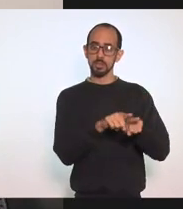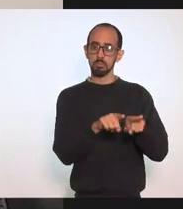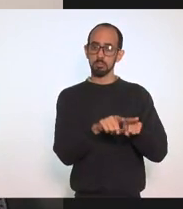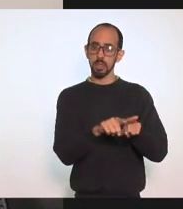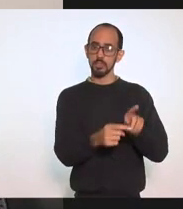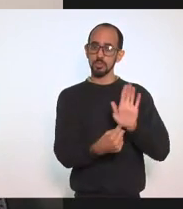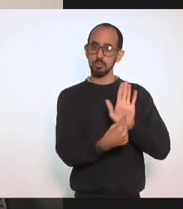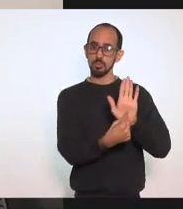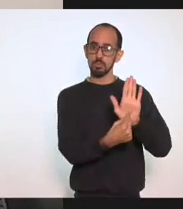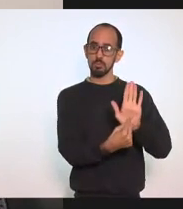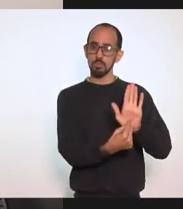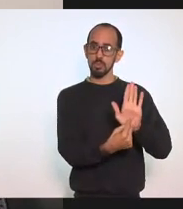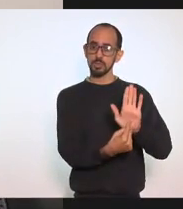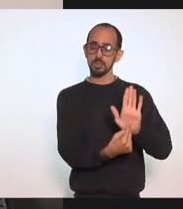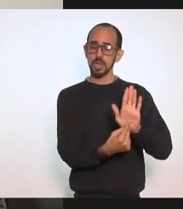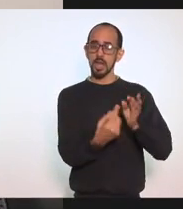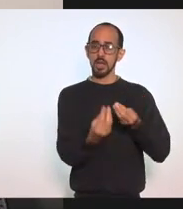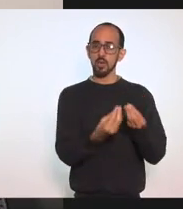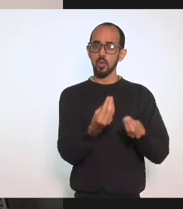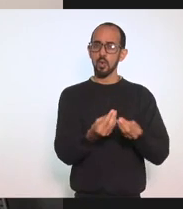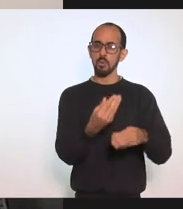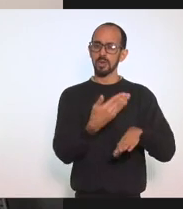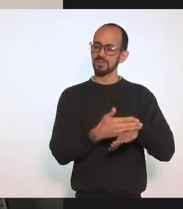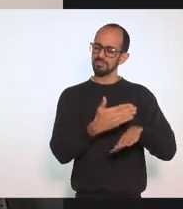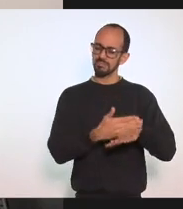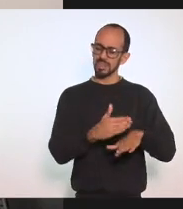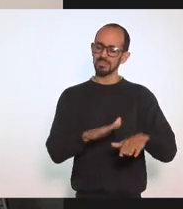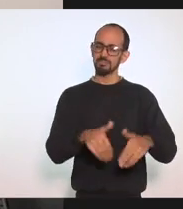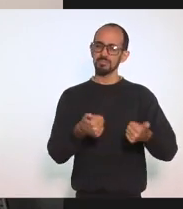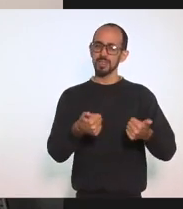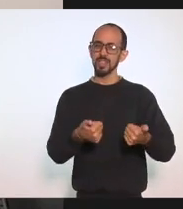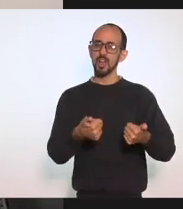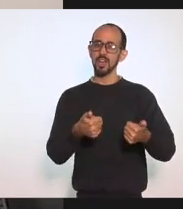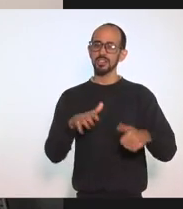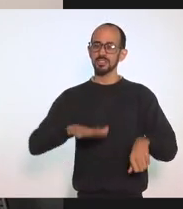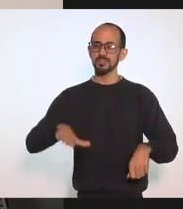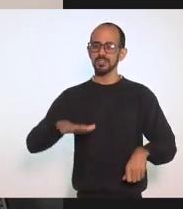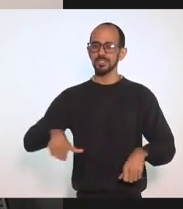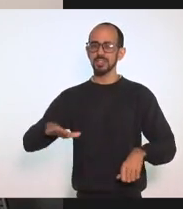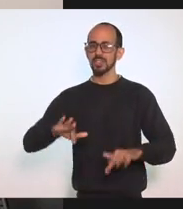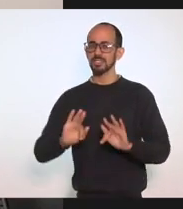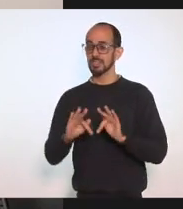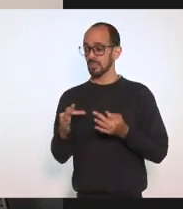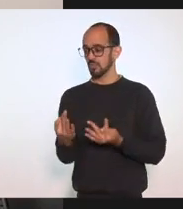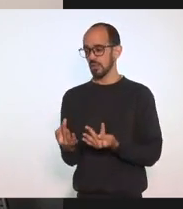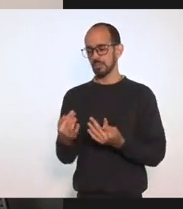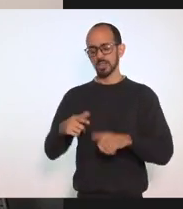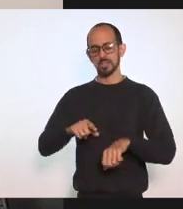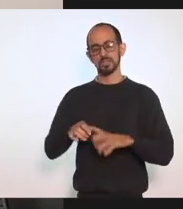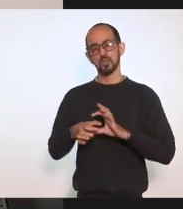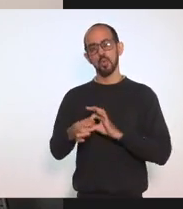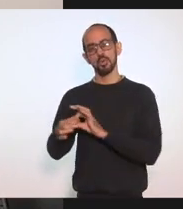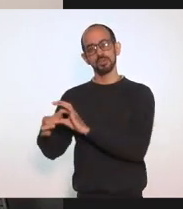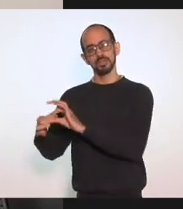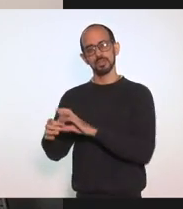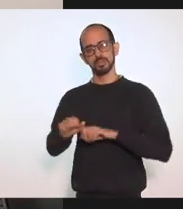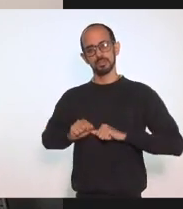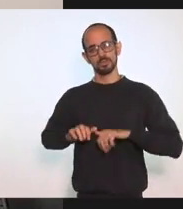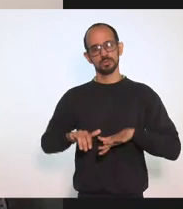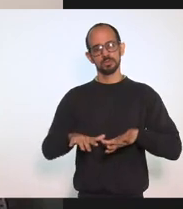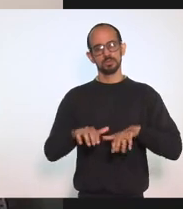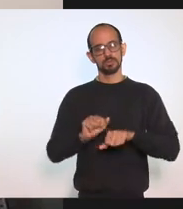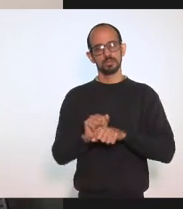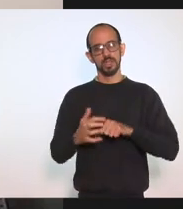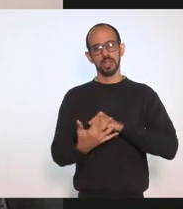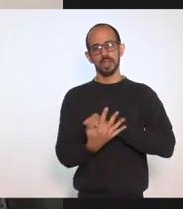práticas Que estavam Sendo realizadas Com as crianças E suas famílias Nesse contexto Da Covid-19